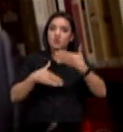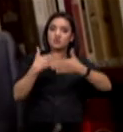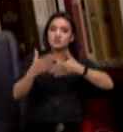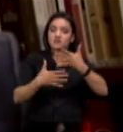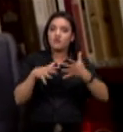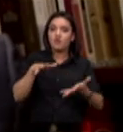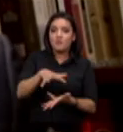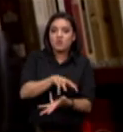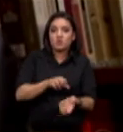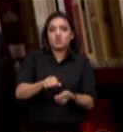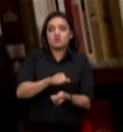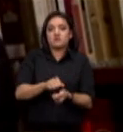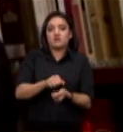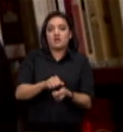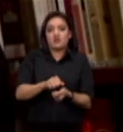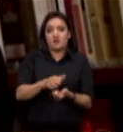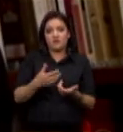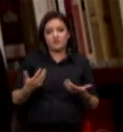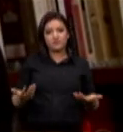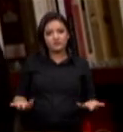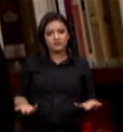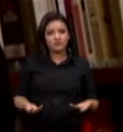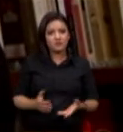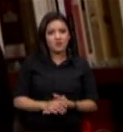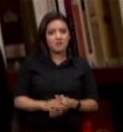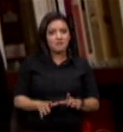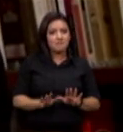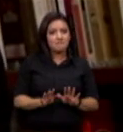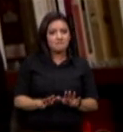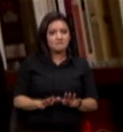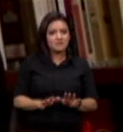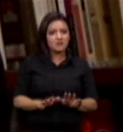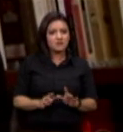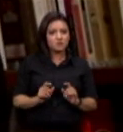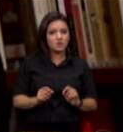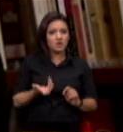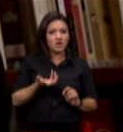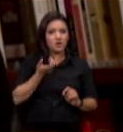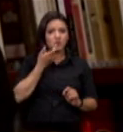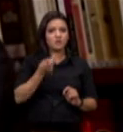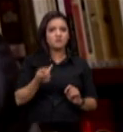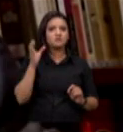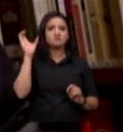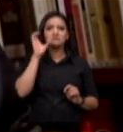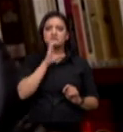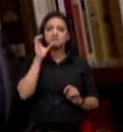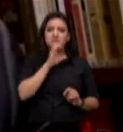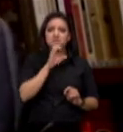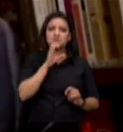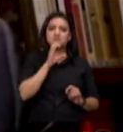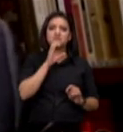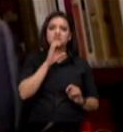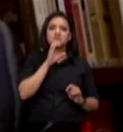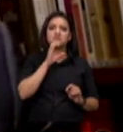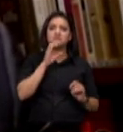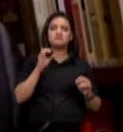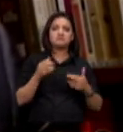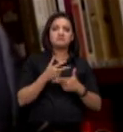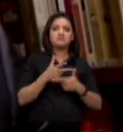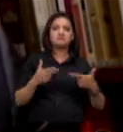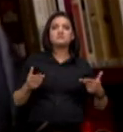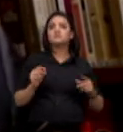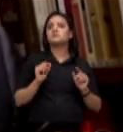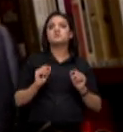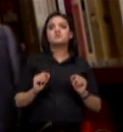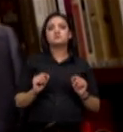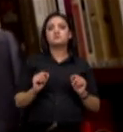amazônica antes de falar sobre o plano eu gostaria de comentar brevemente os fatores que levaram a sua criação